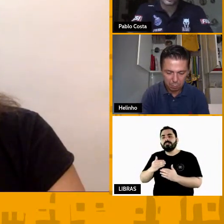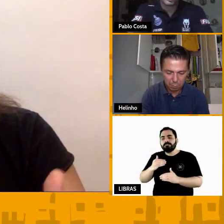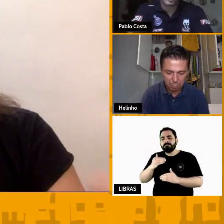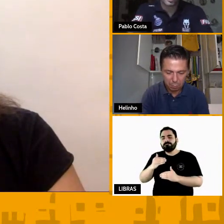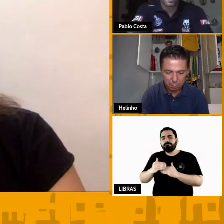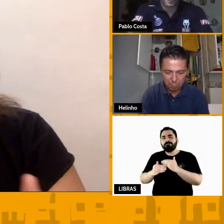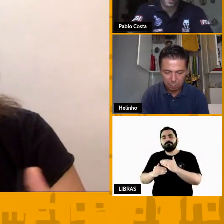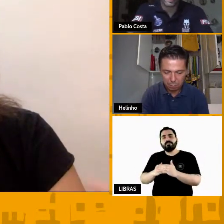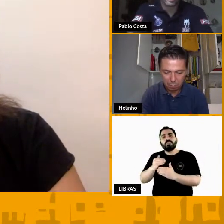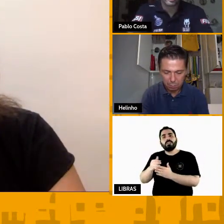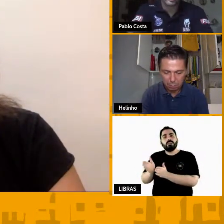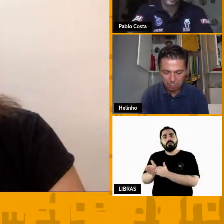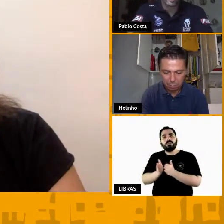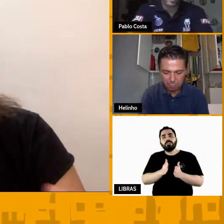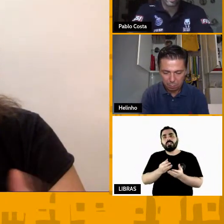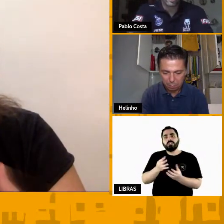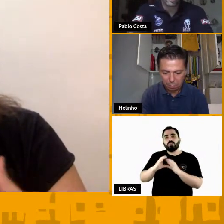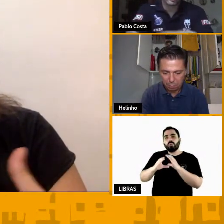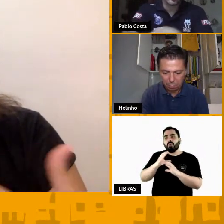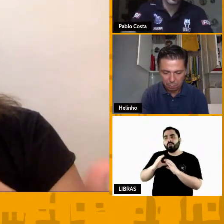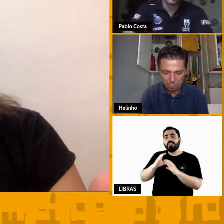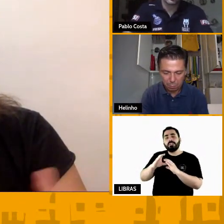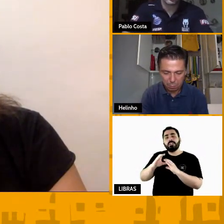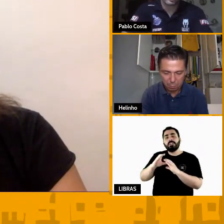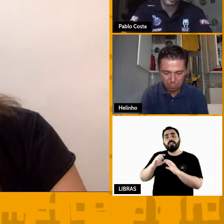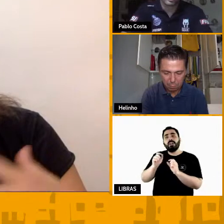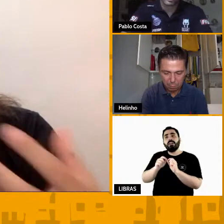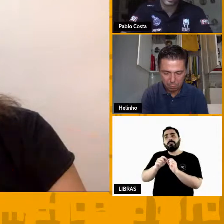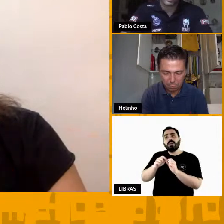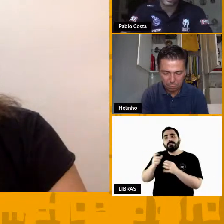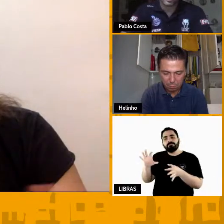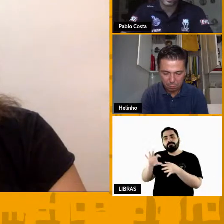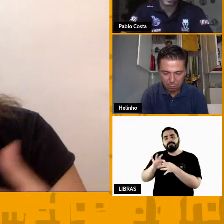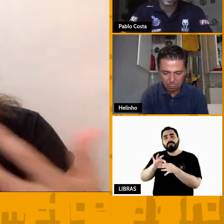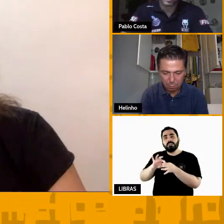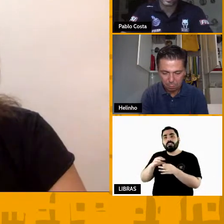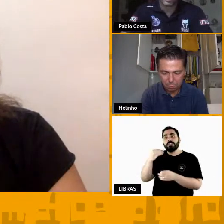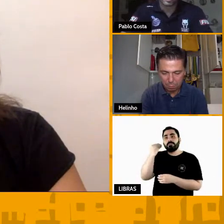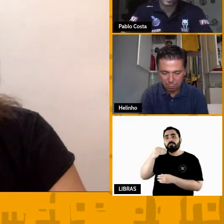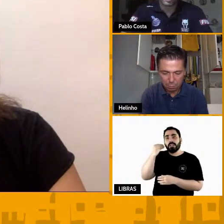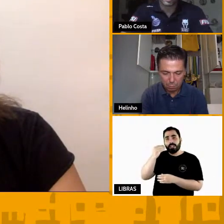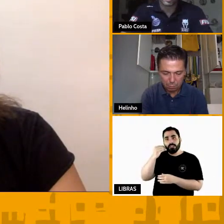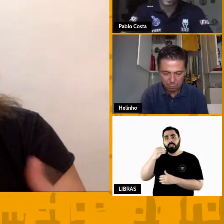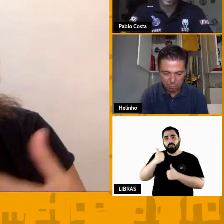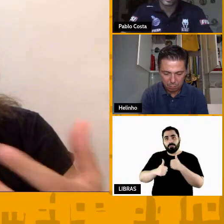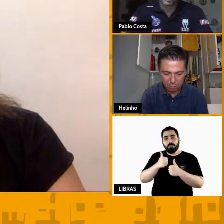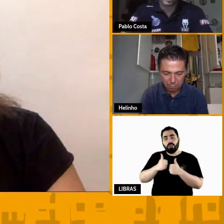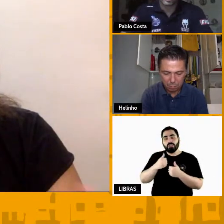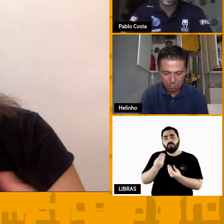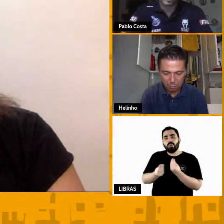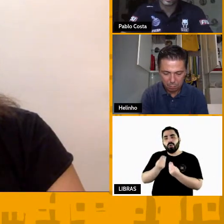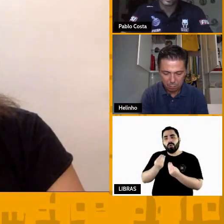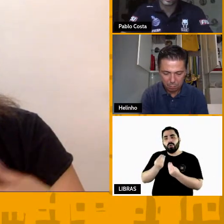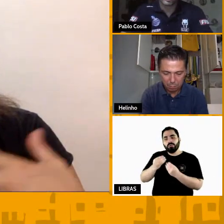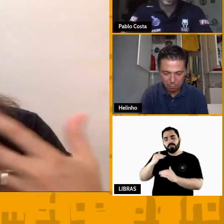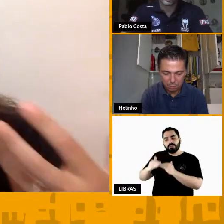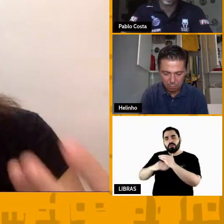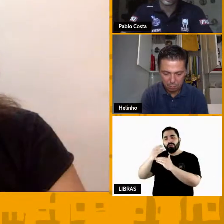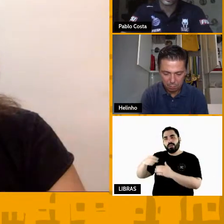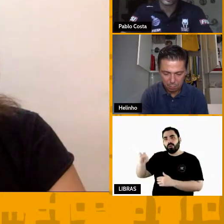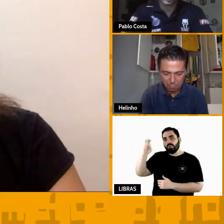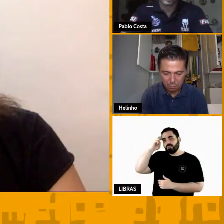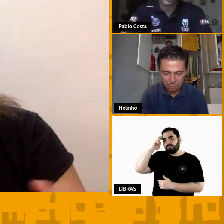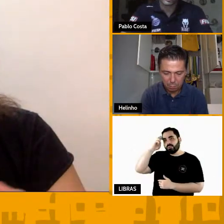emergem na experiência esportiva também constroem uma cultura, uma cultura própria da modalidade,